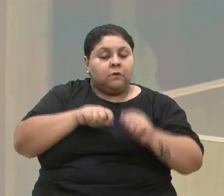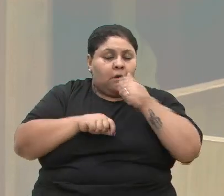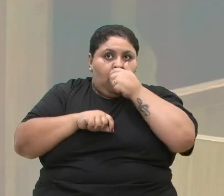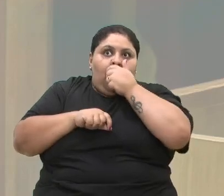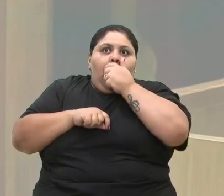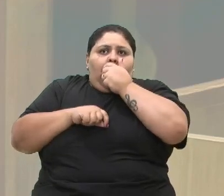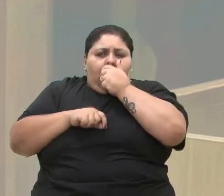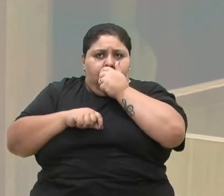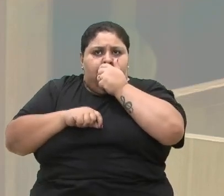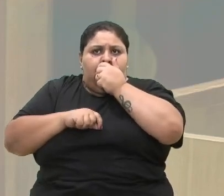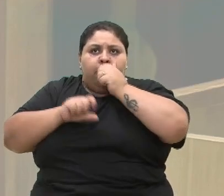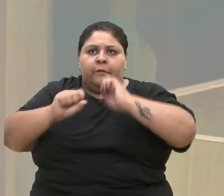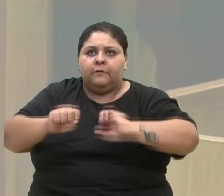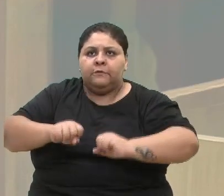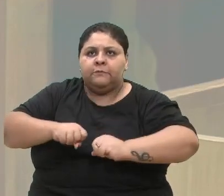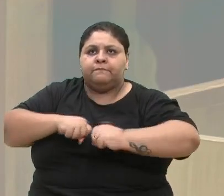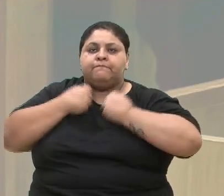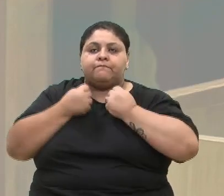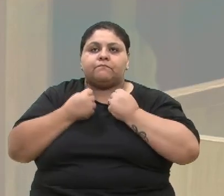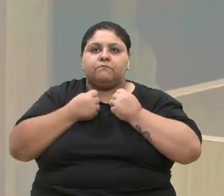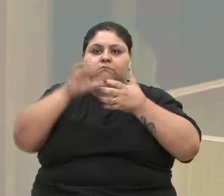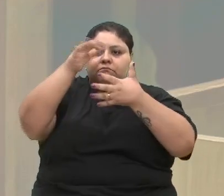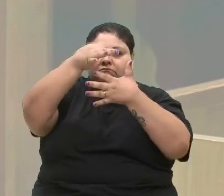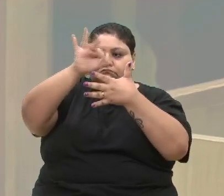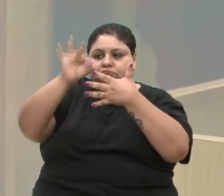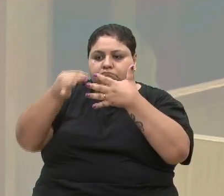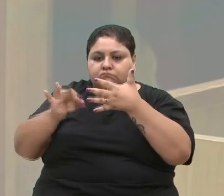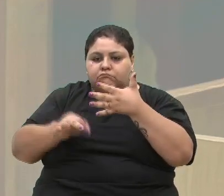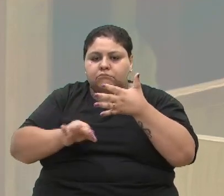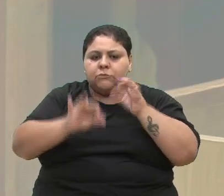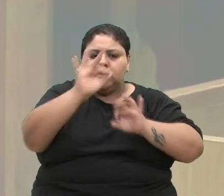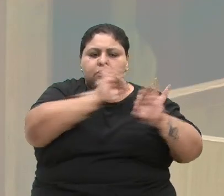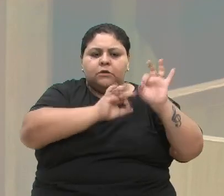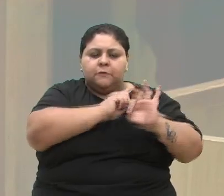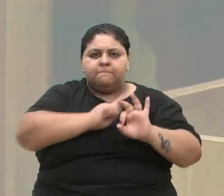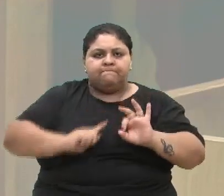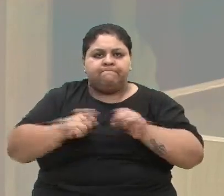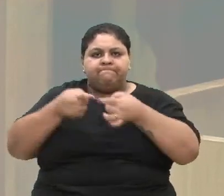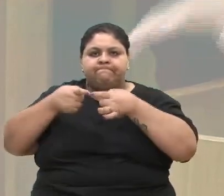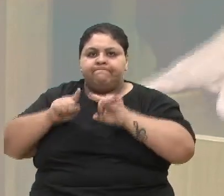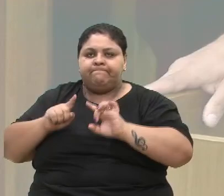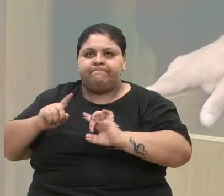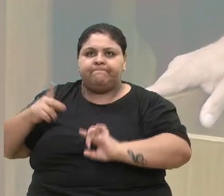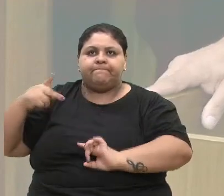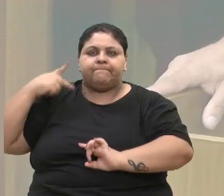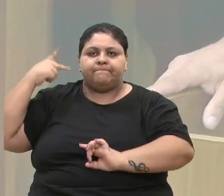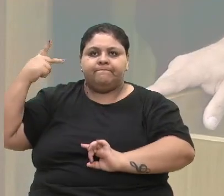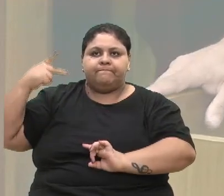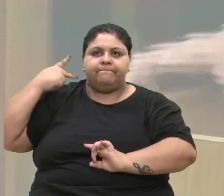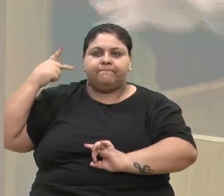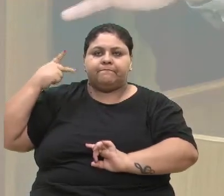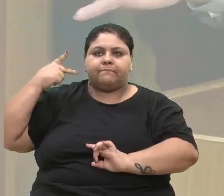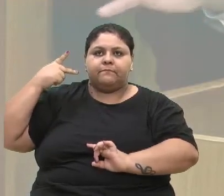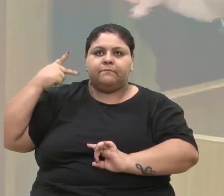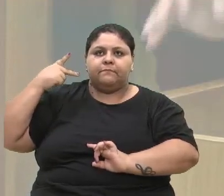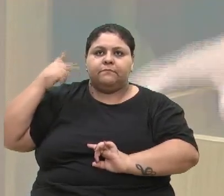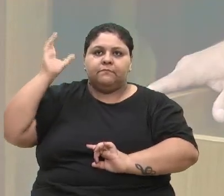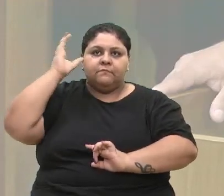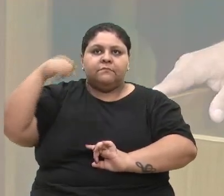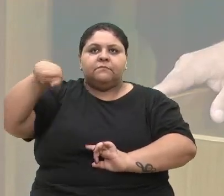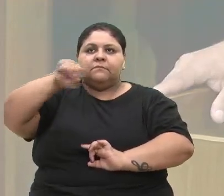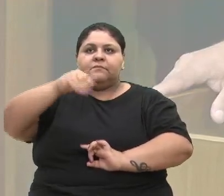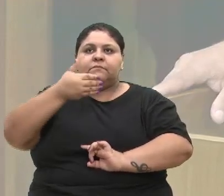defender as diretrizes, o plano de governo. Mas, vereador Cadore, quando a gente solicita uma atividade